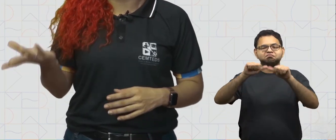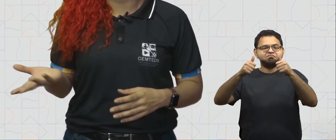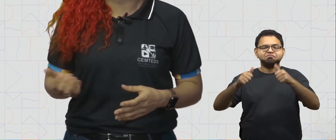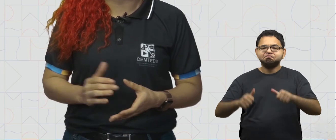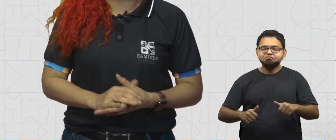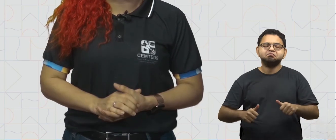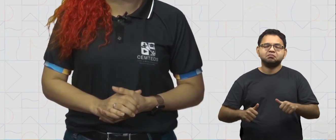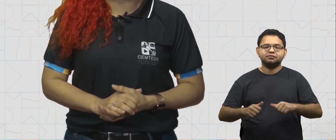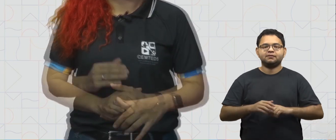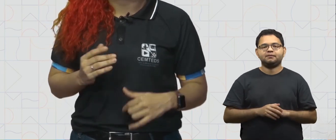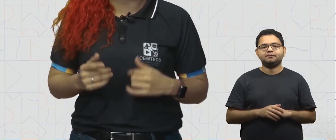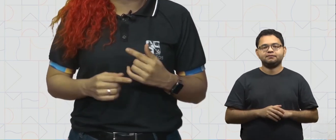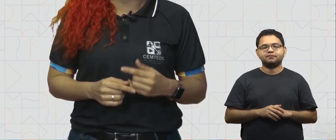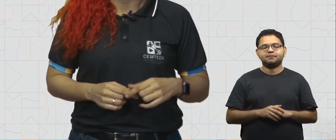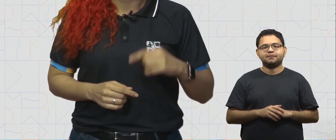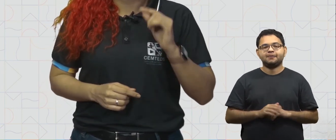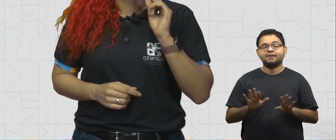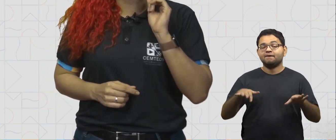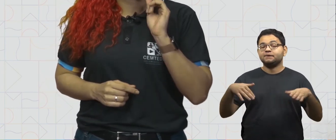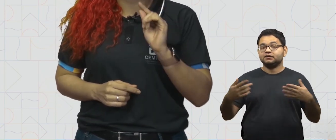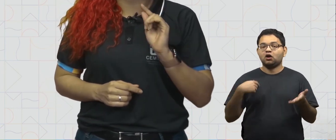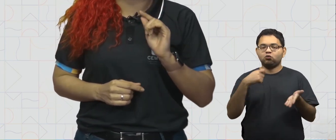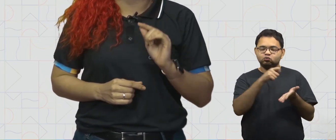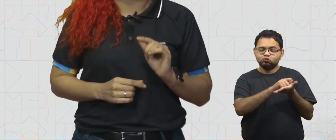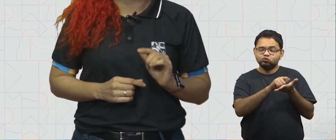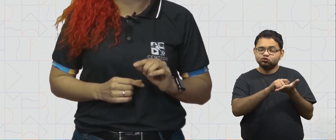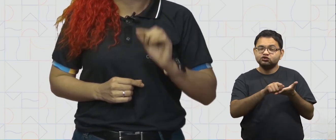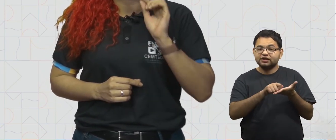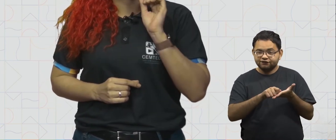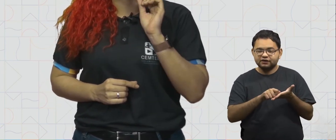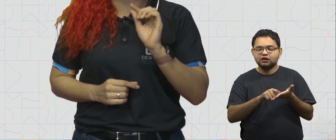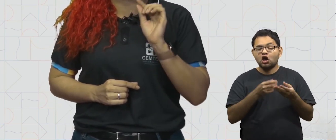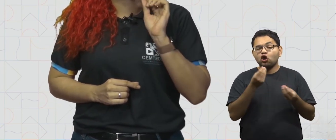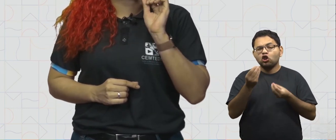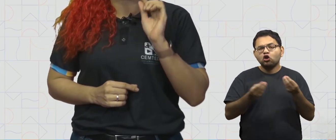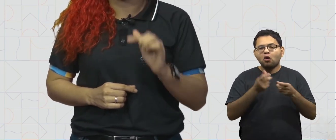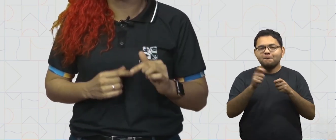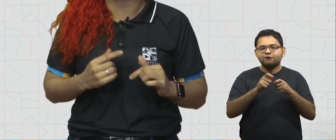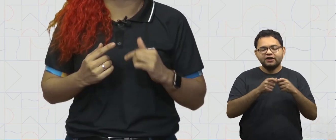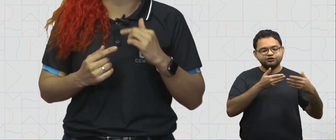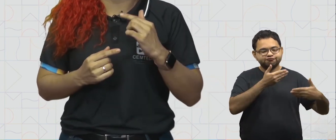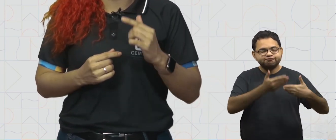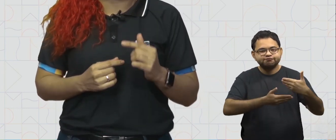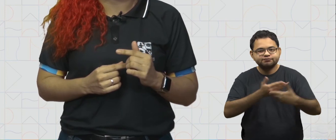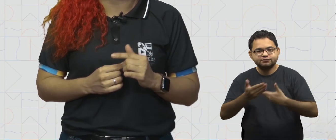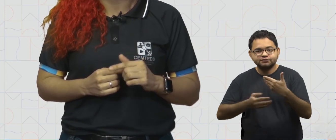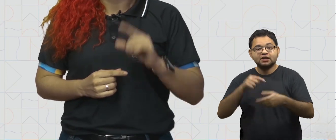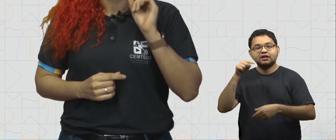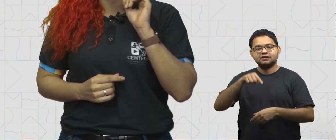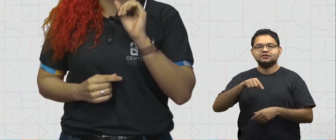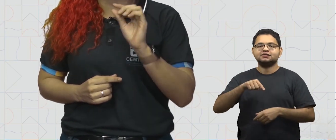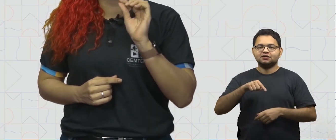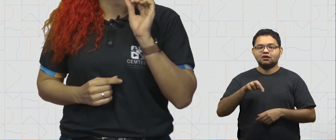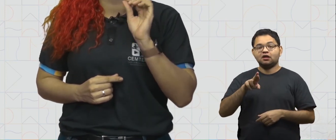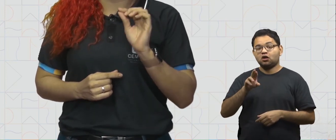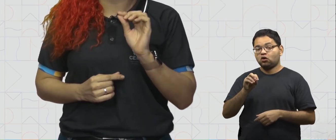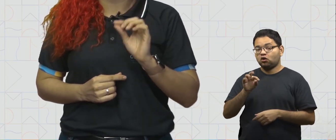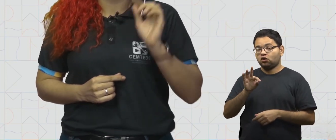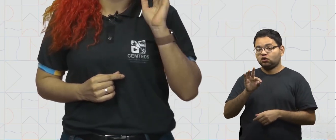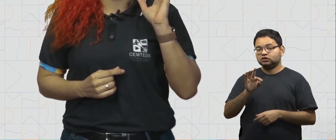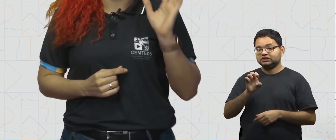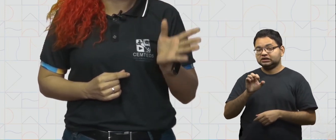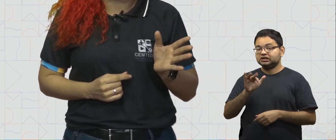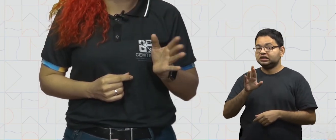ou de uma obra. Então, quando escrevemos o processo de como fazemos algo, chamamos